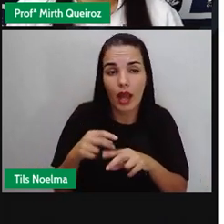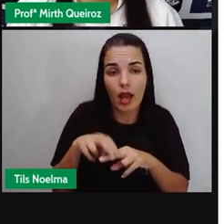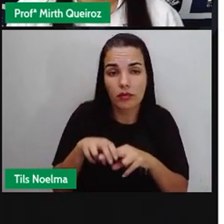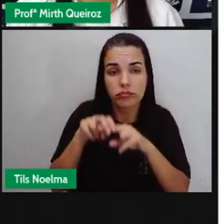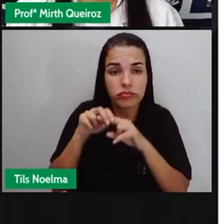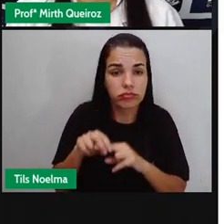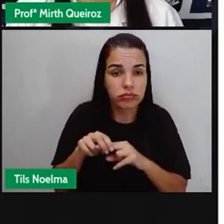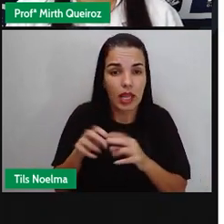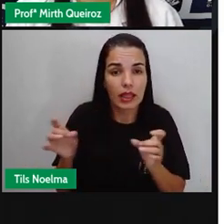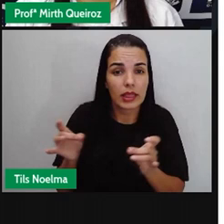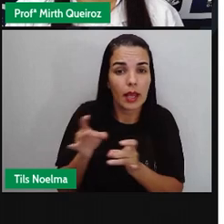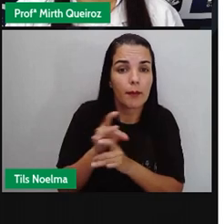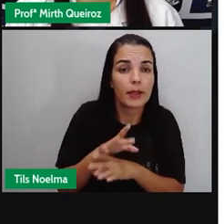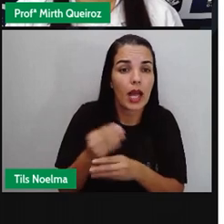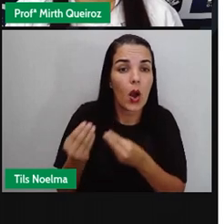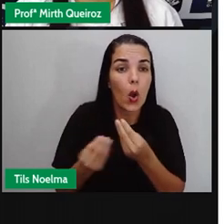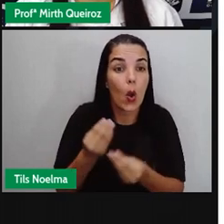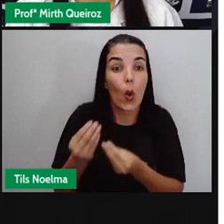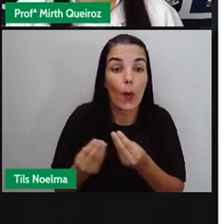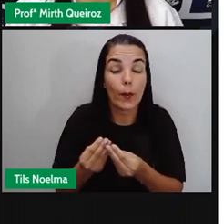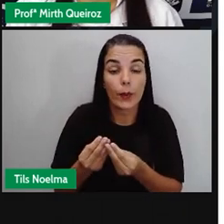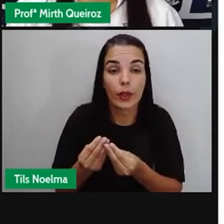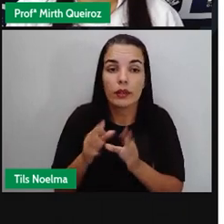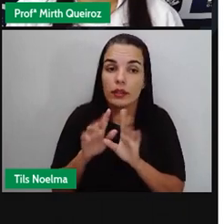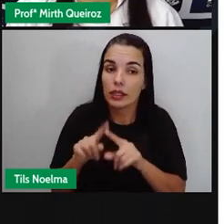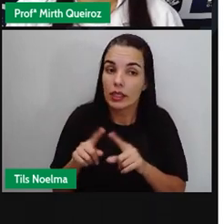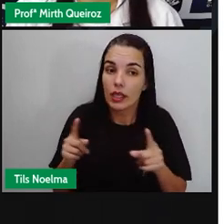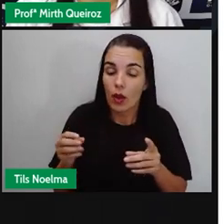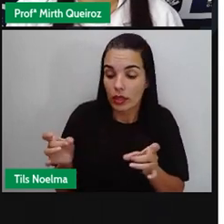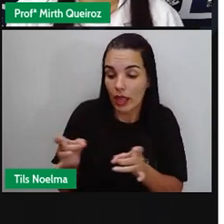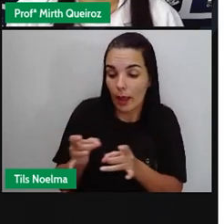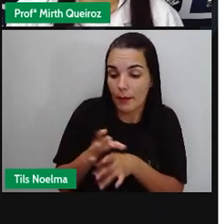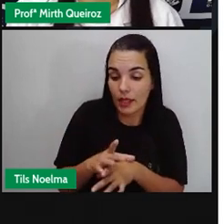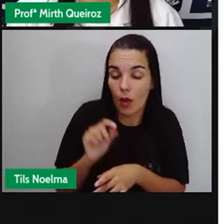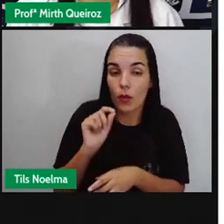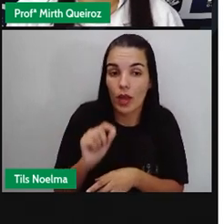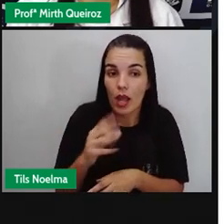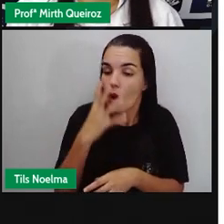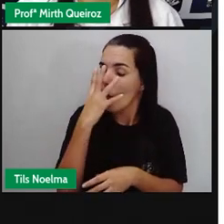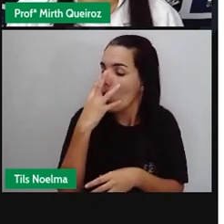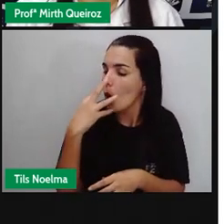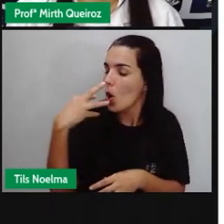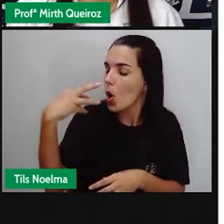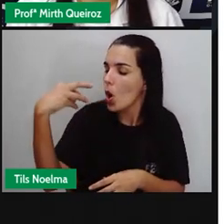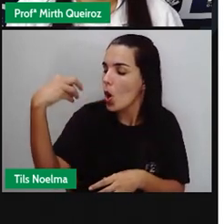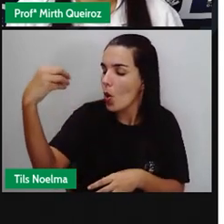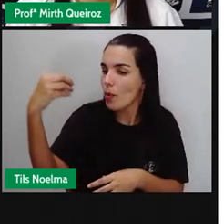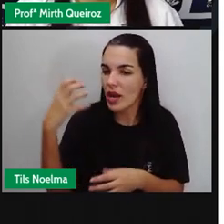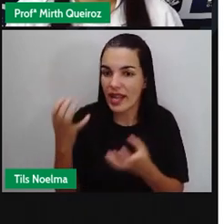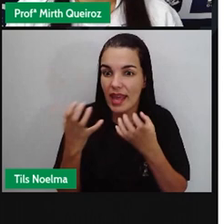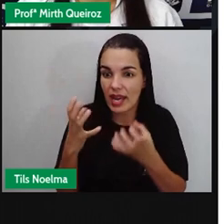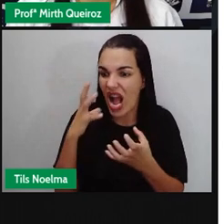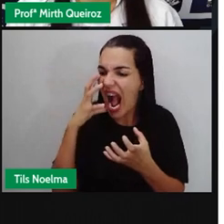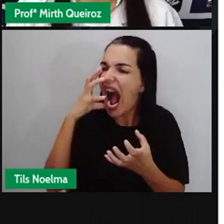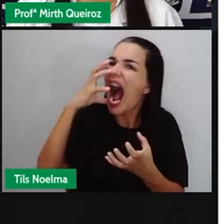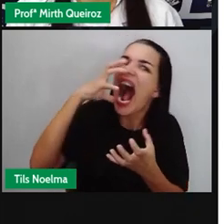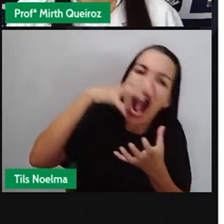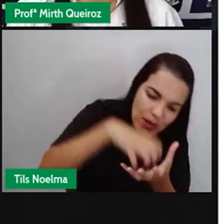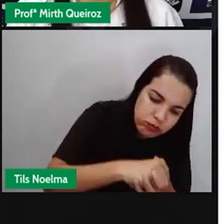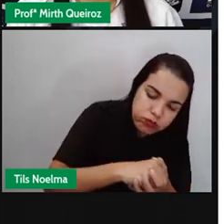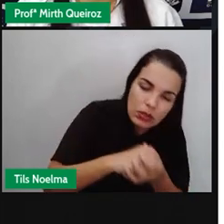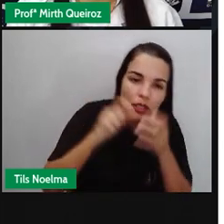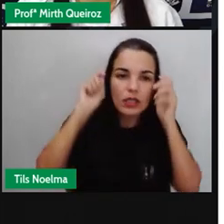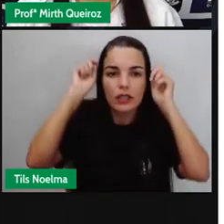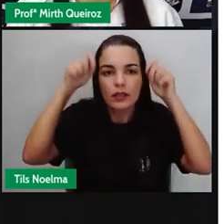a história? Termina o lobo Ele tentando comer aí a Chapeuzinho vermelho Porém, ela é salva